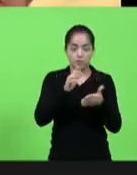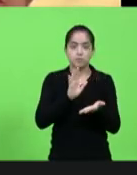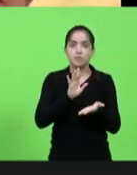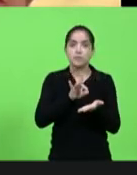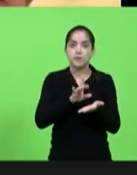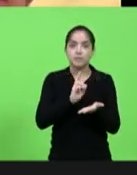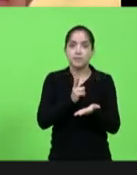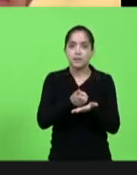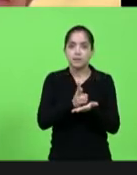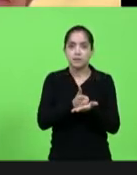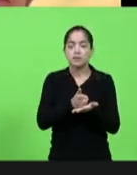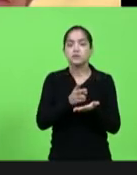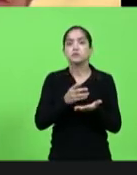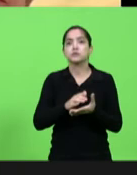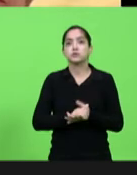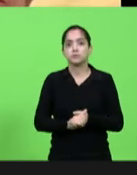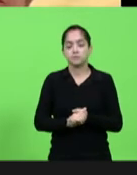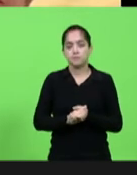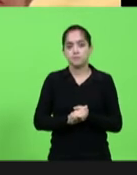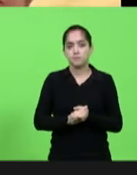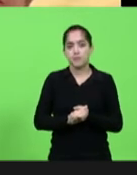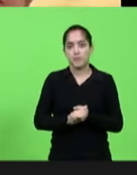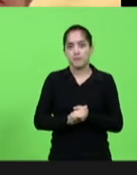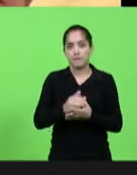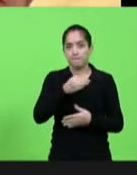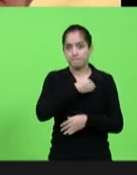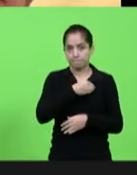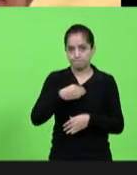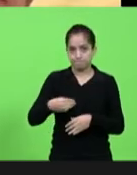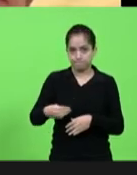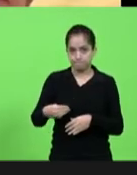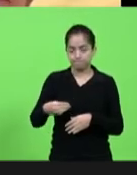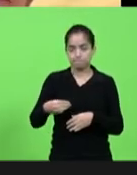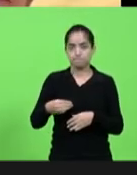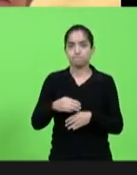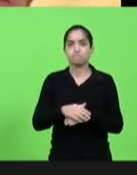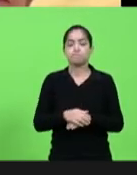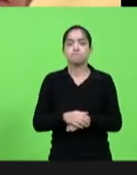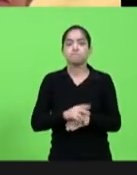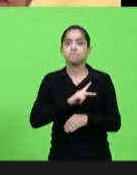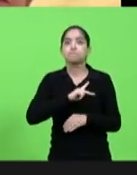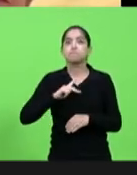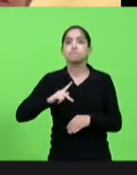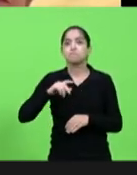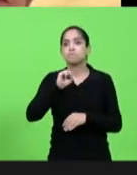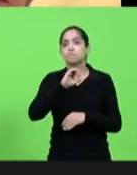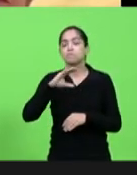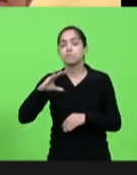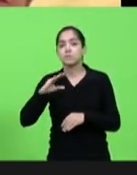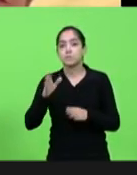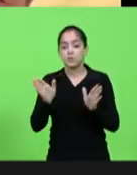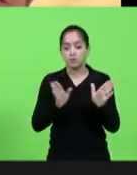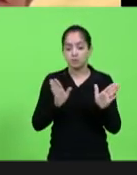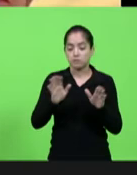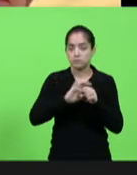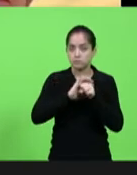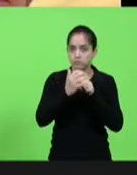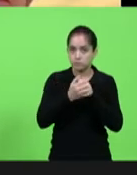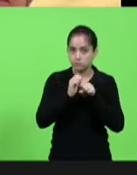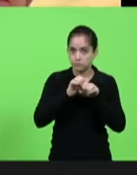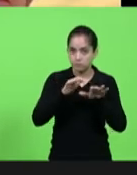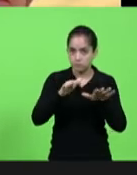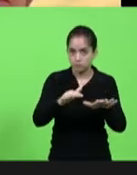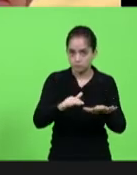Social, FEPAS, Ministério Público de Santa Catarina. Ainda no contexto de pandemia, teremos a realização da